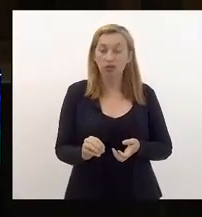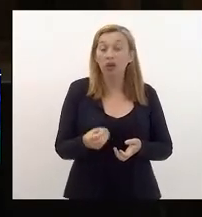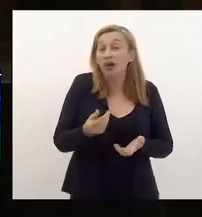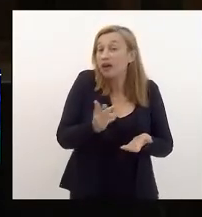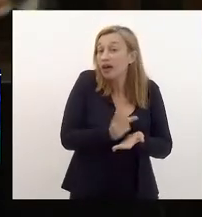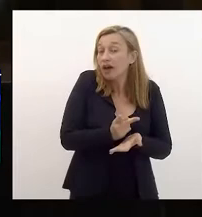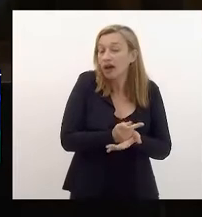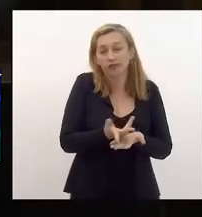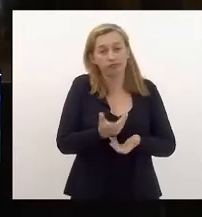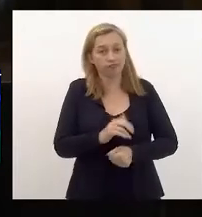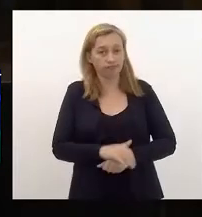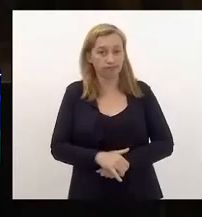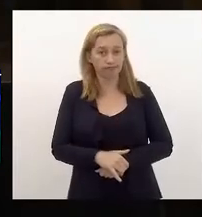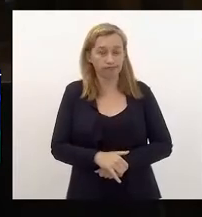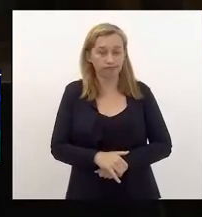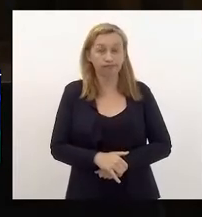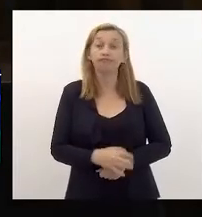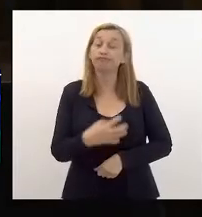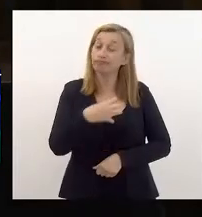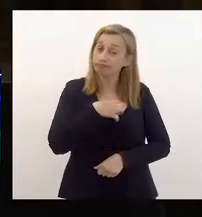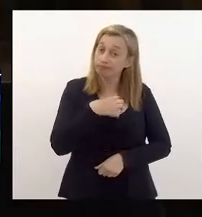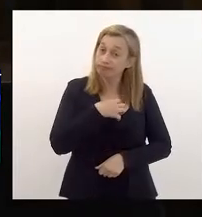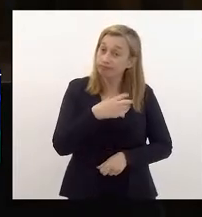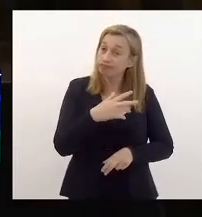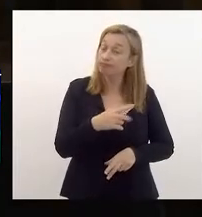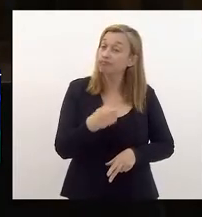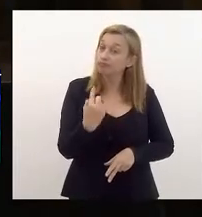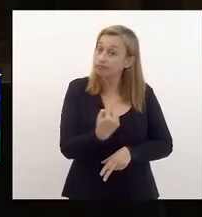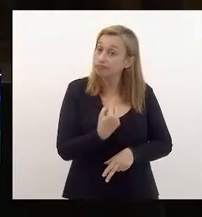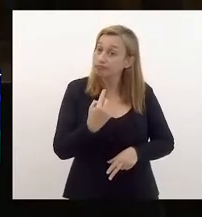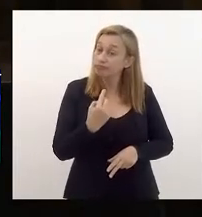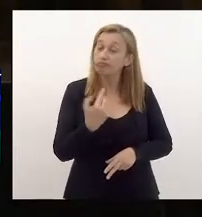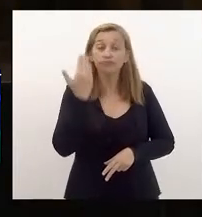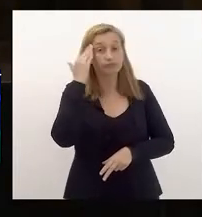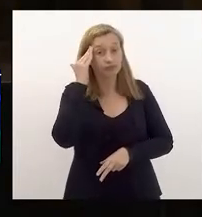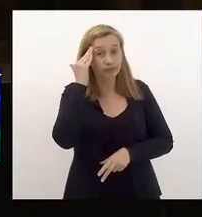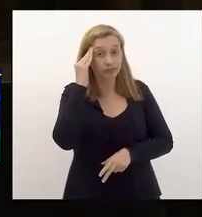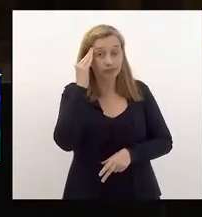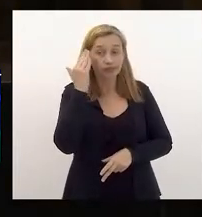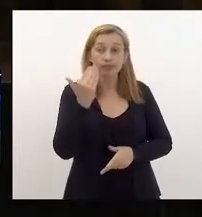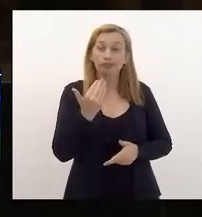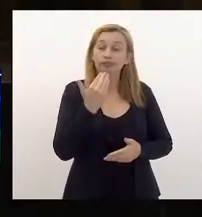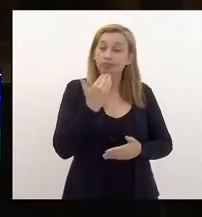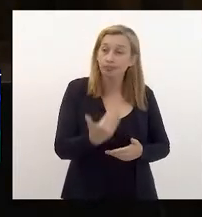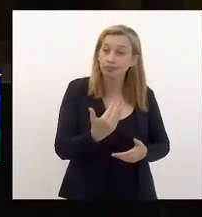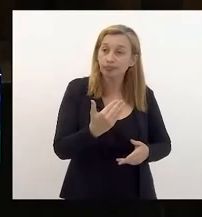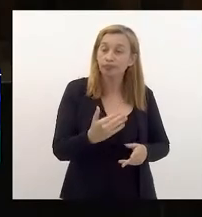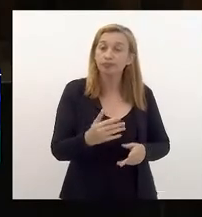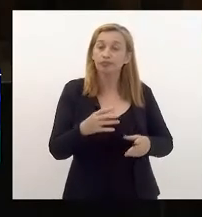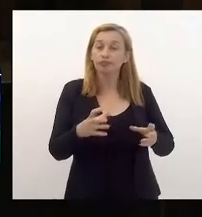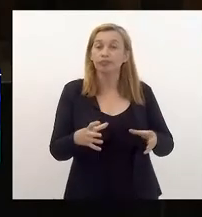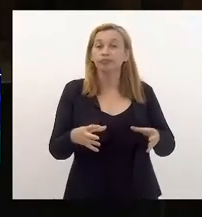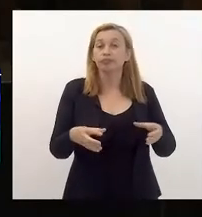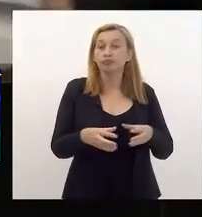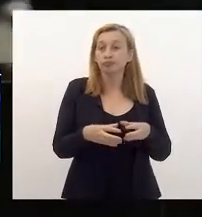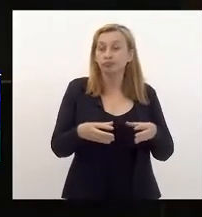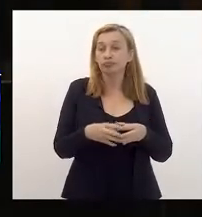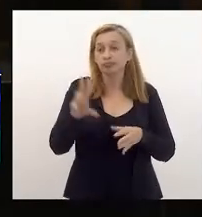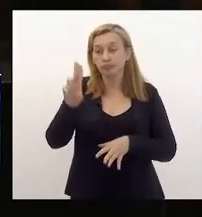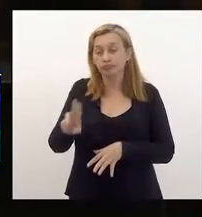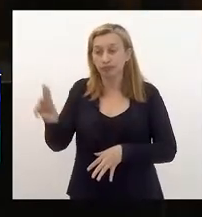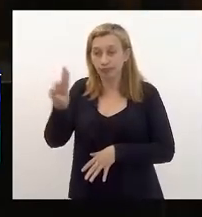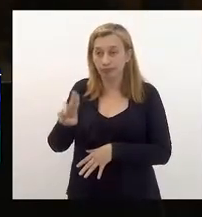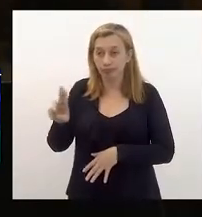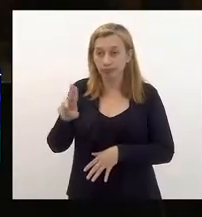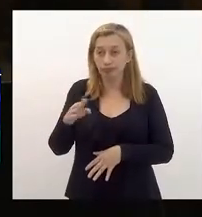caminho da inanição. É nesse sentido que a gente entende o apelo da comunidade universitária da UERJ pela